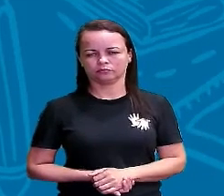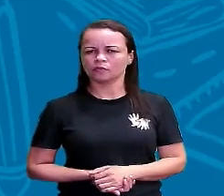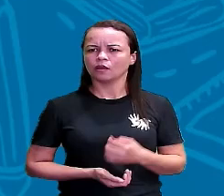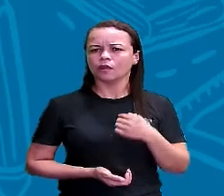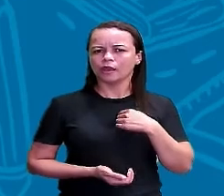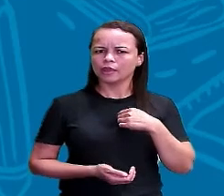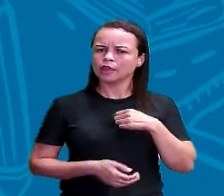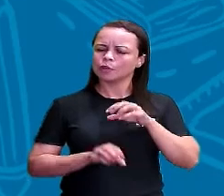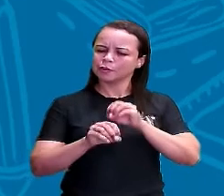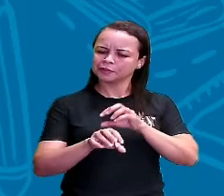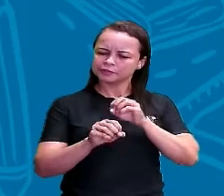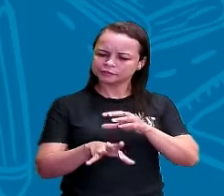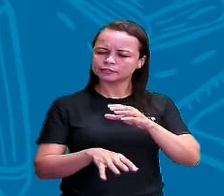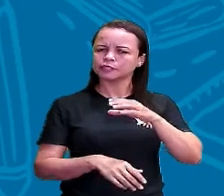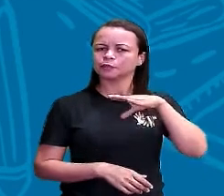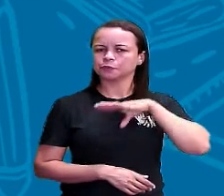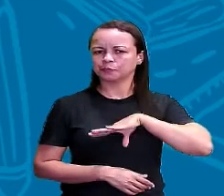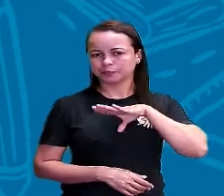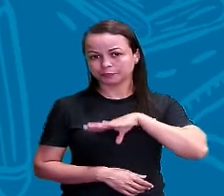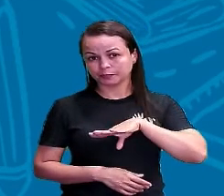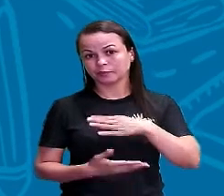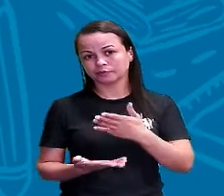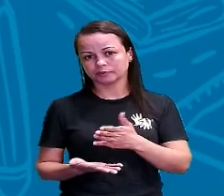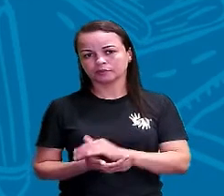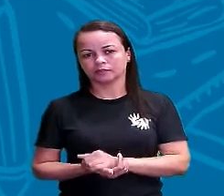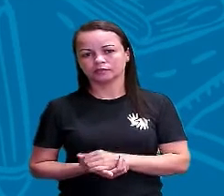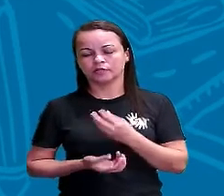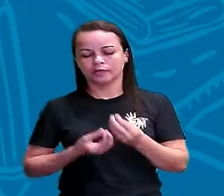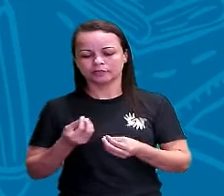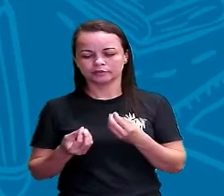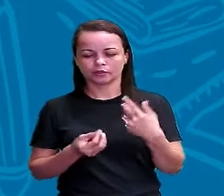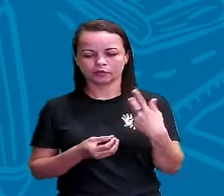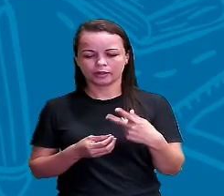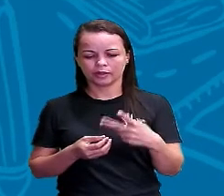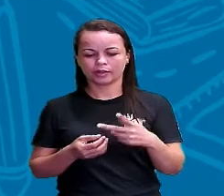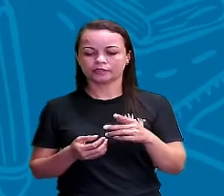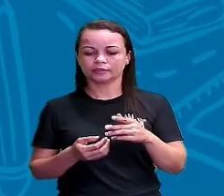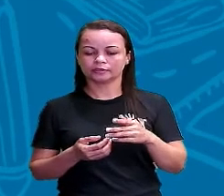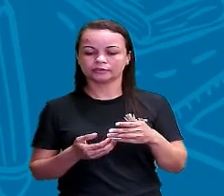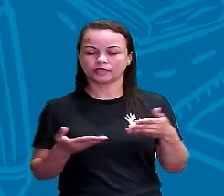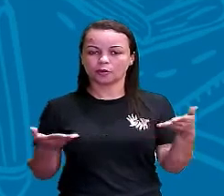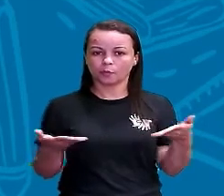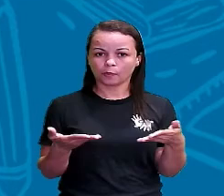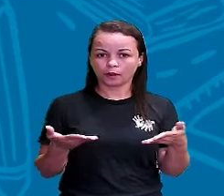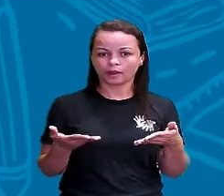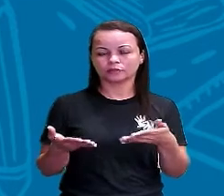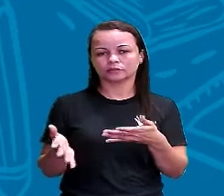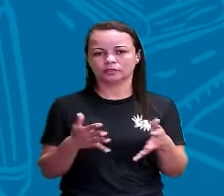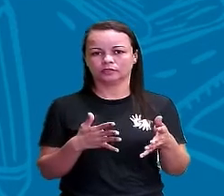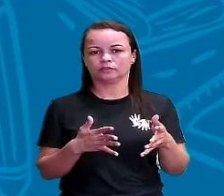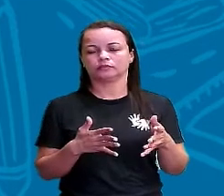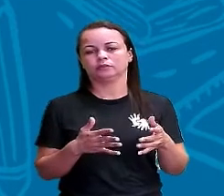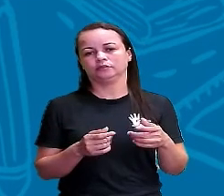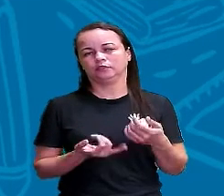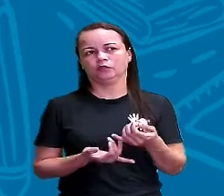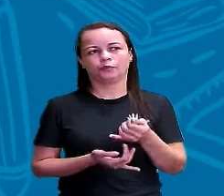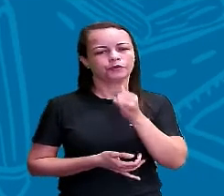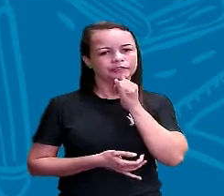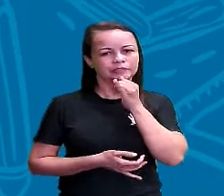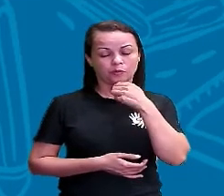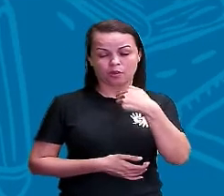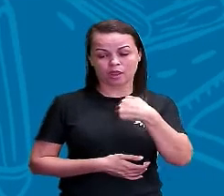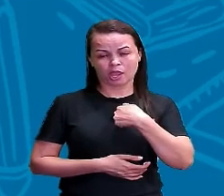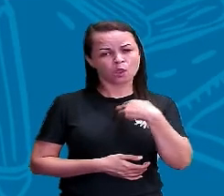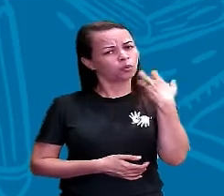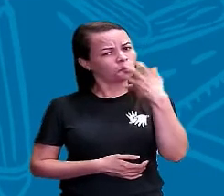língua portuguesa. Então, é o presente no modo indicativo, indicando aí o momento da fala. Então, eu canto, um exemplo. Já o